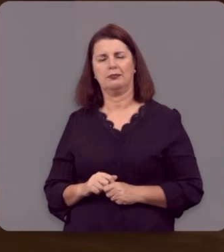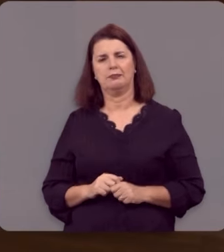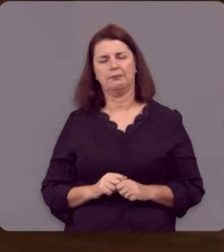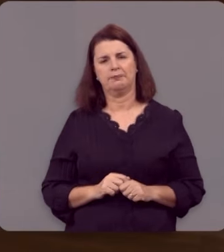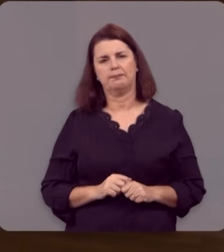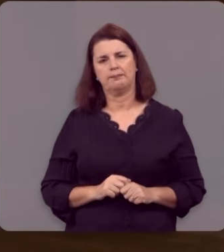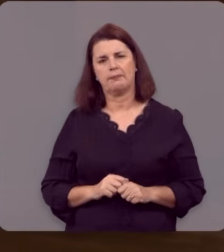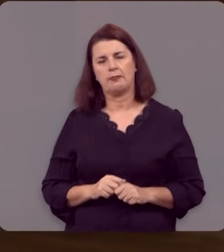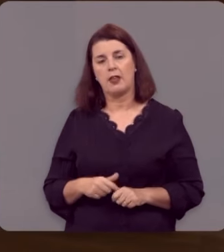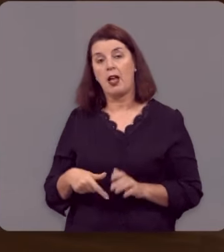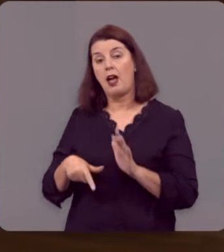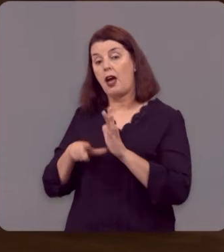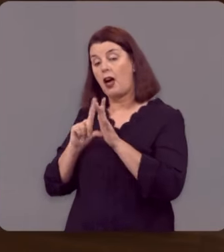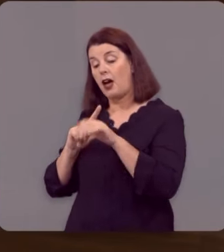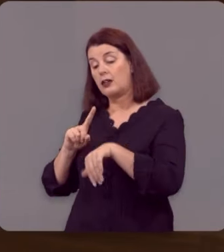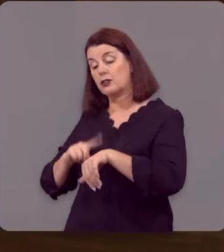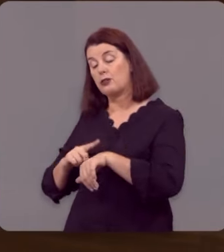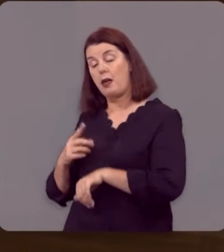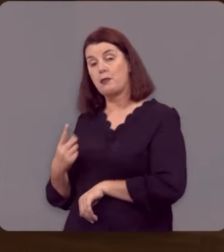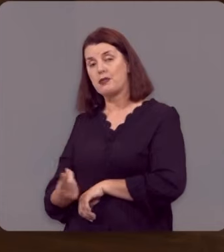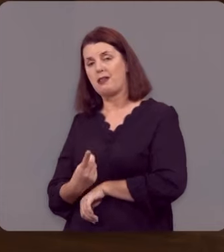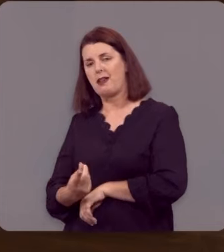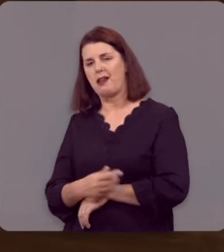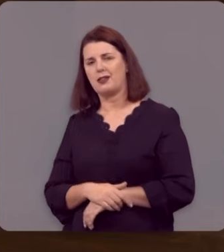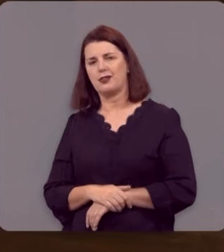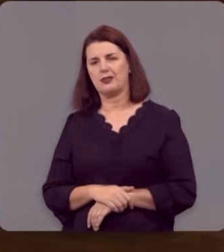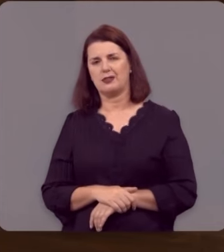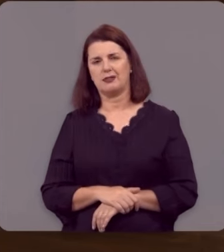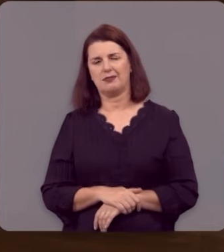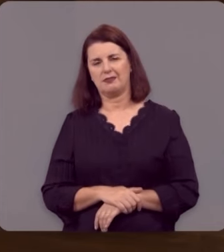antes dos tempos eternos.